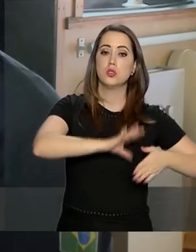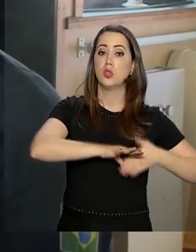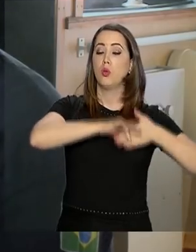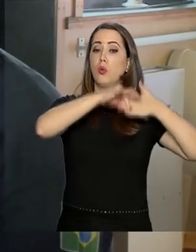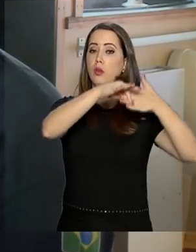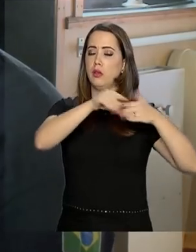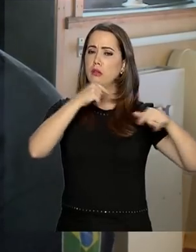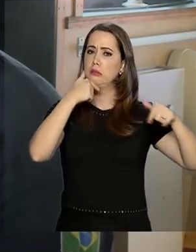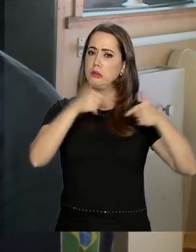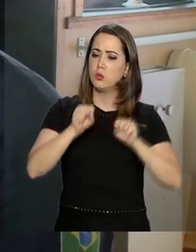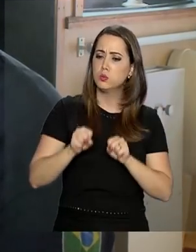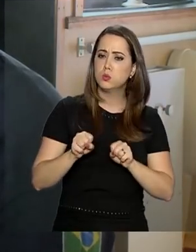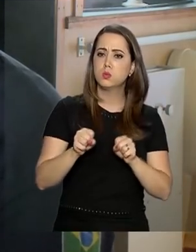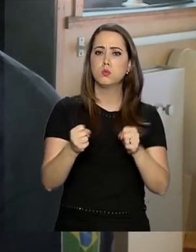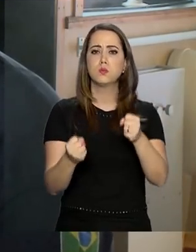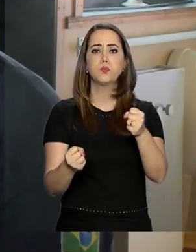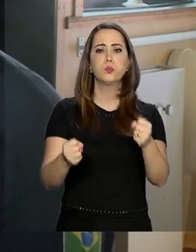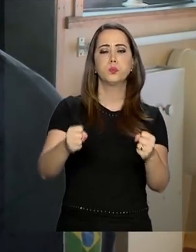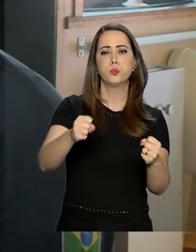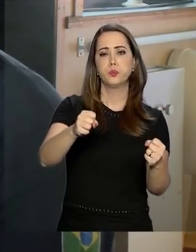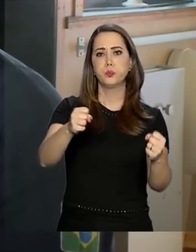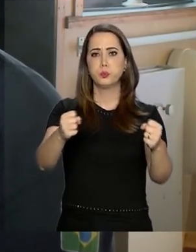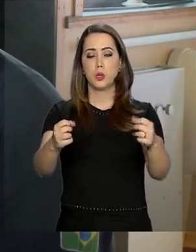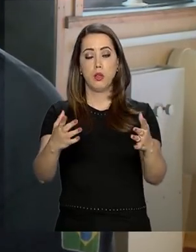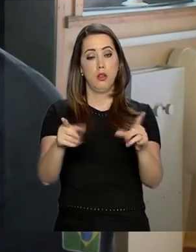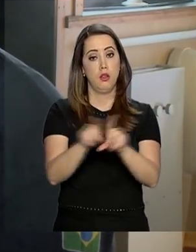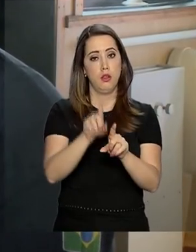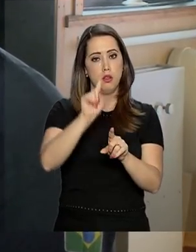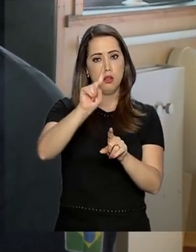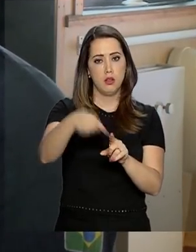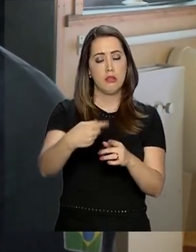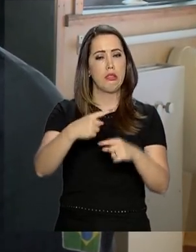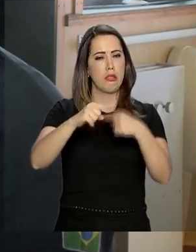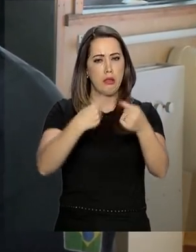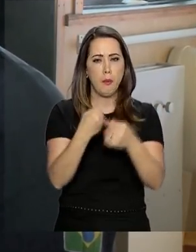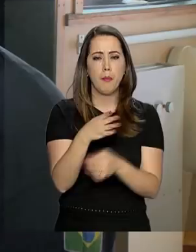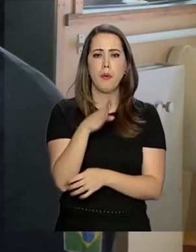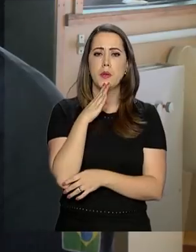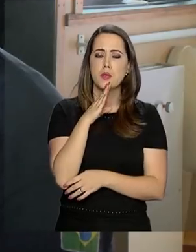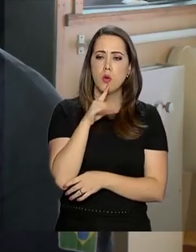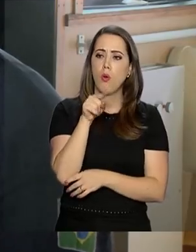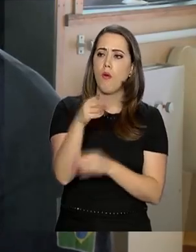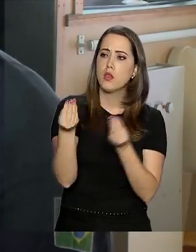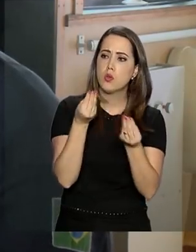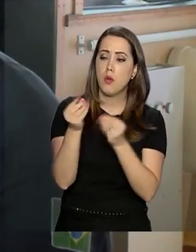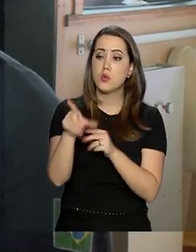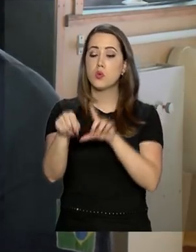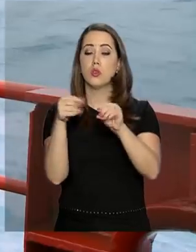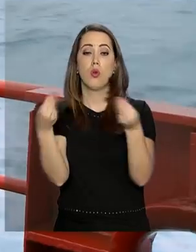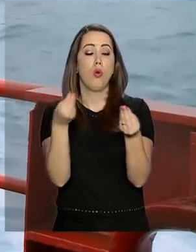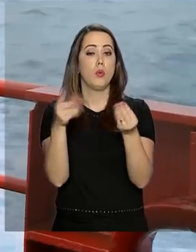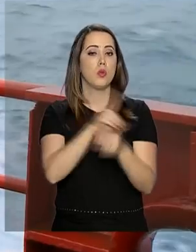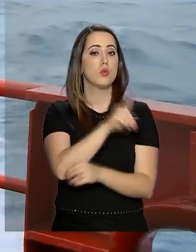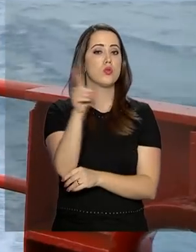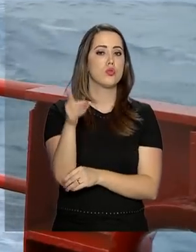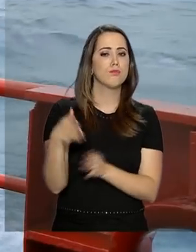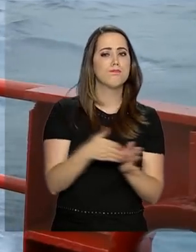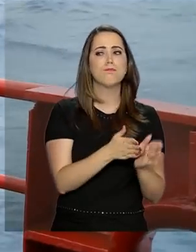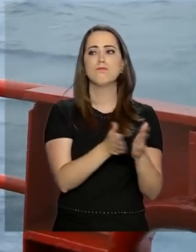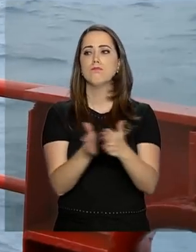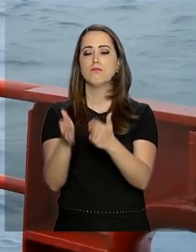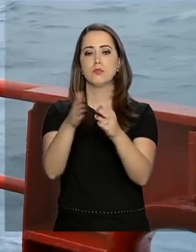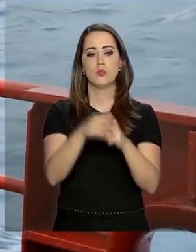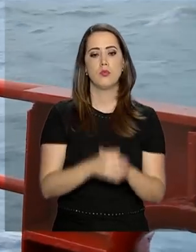operações para que depois ele converse com o comandante do navio e determine a nossa função diária. Nós estamos